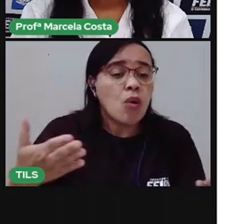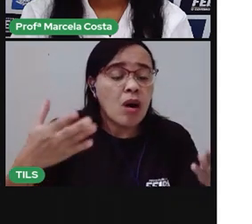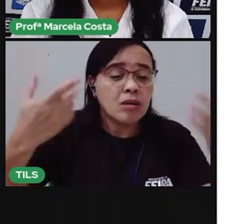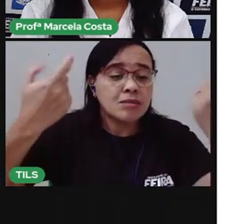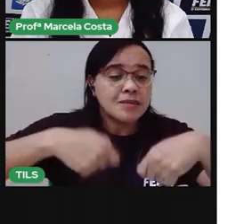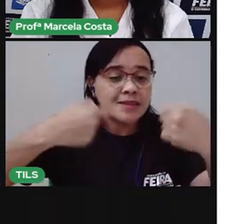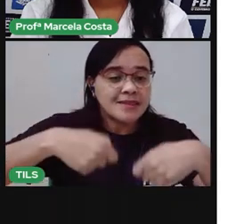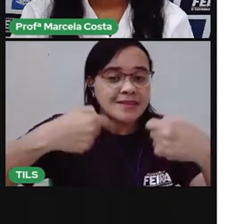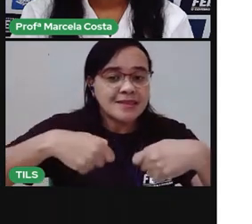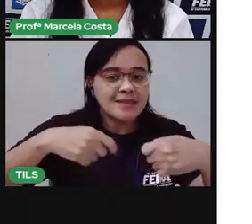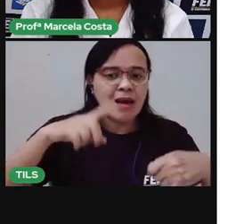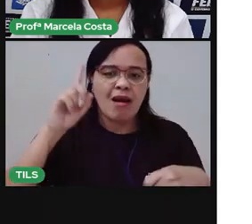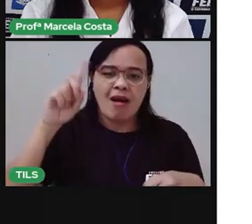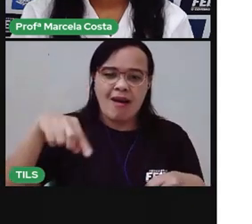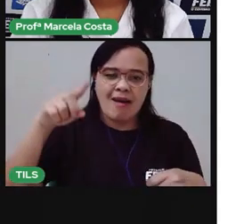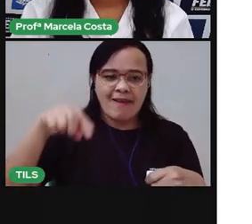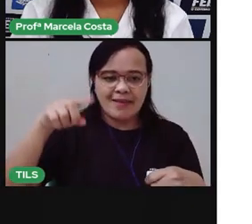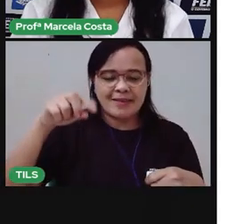Paladar.